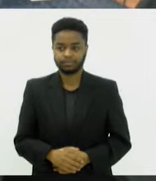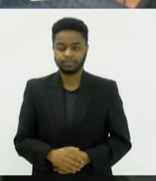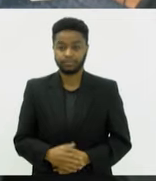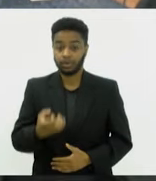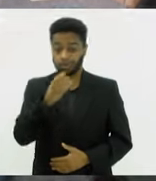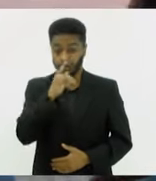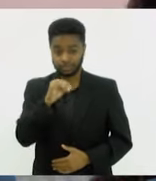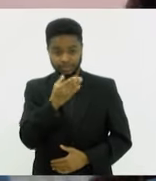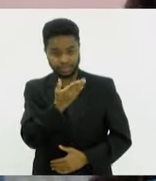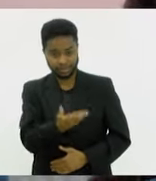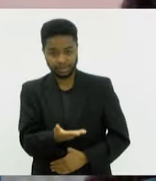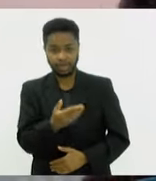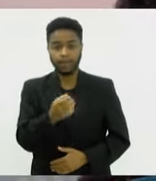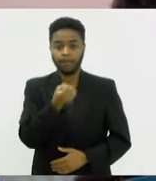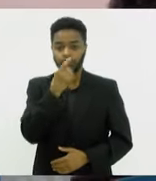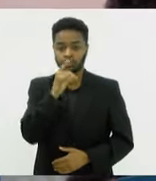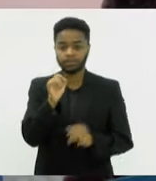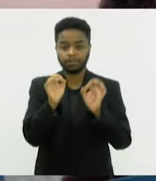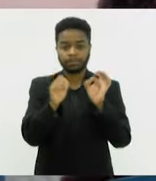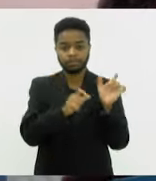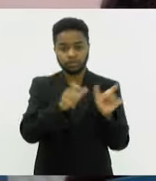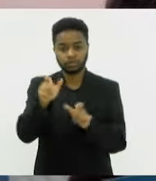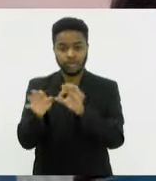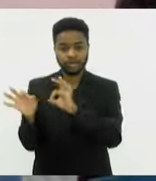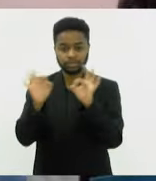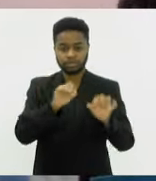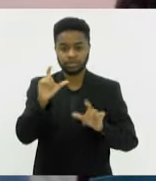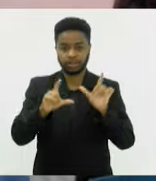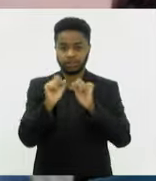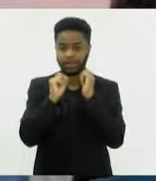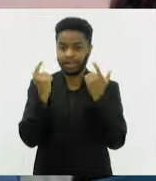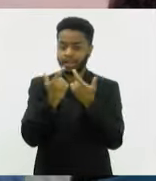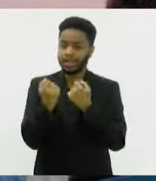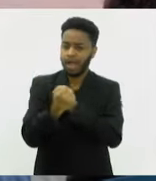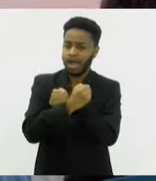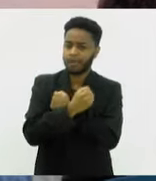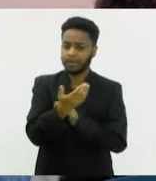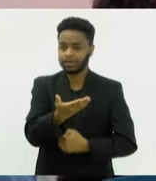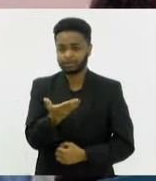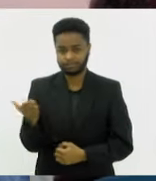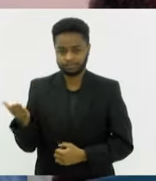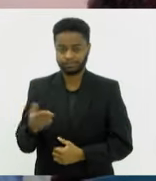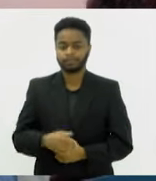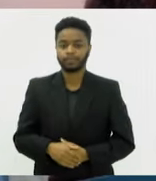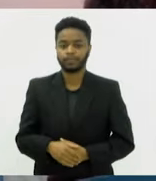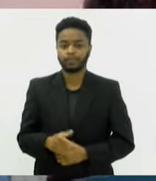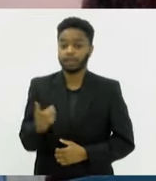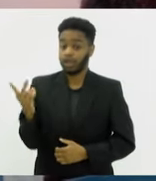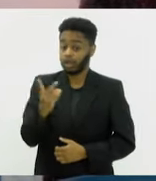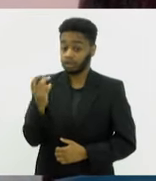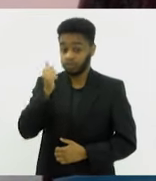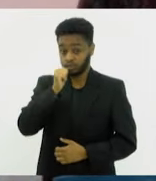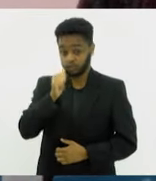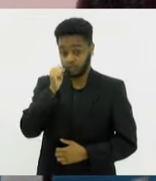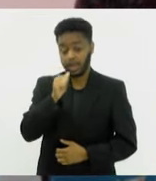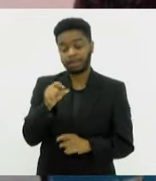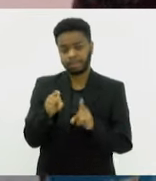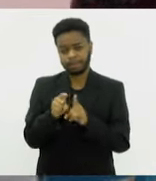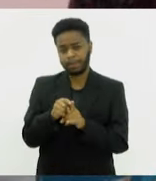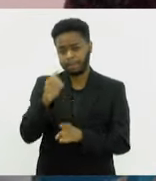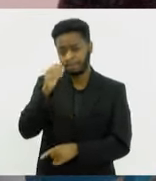Bom dia, Vicente. Bom dia aos telespectadores da TV Alerje. Aquele abraço são as duas mulheres, aquelas que são também as